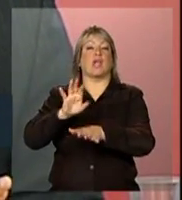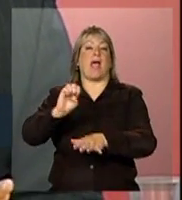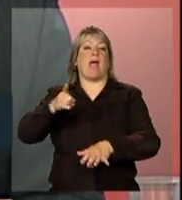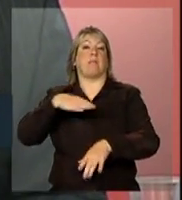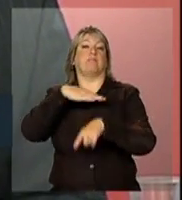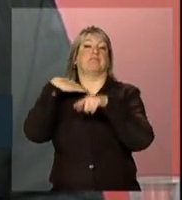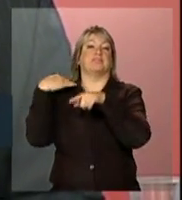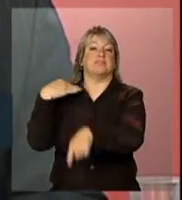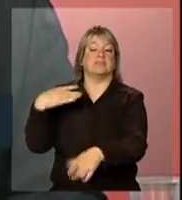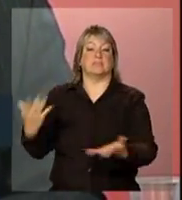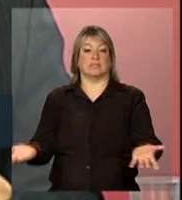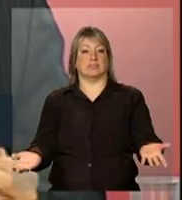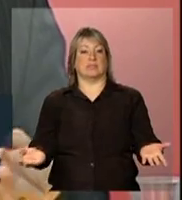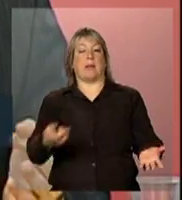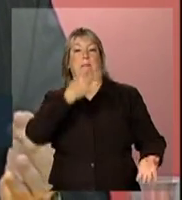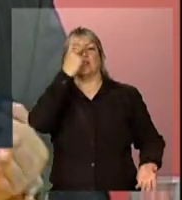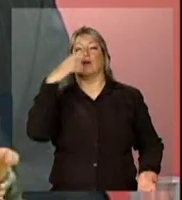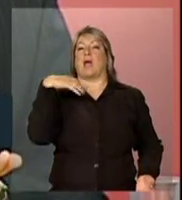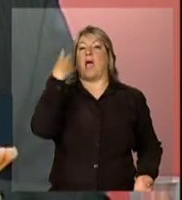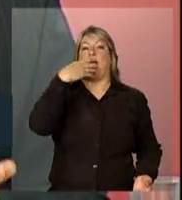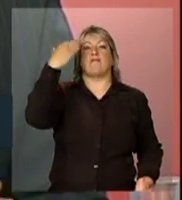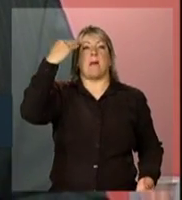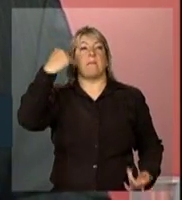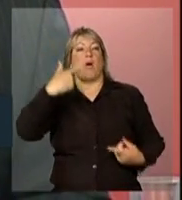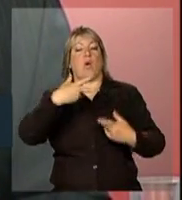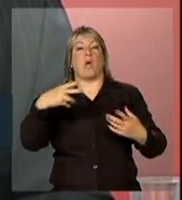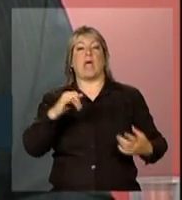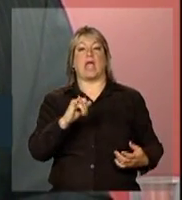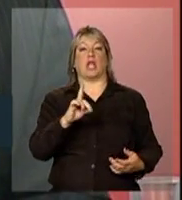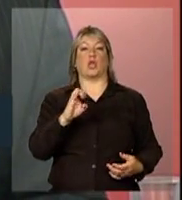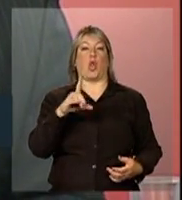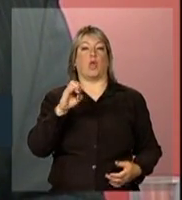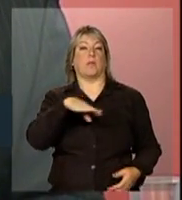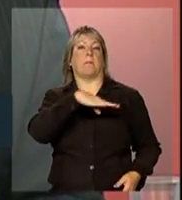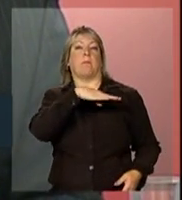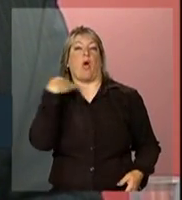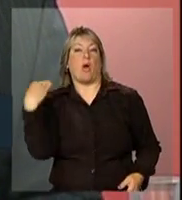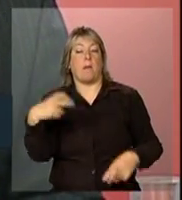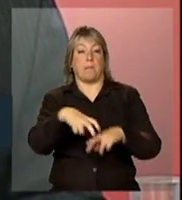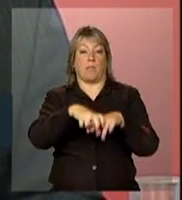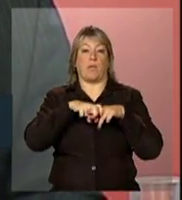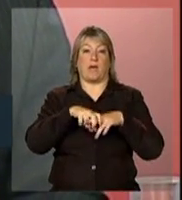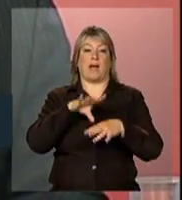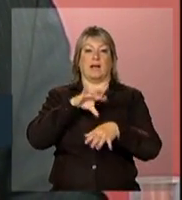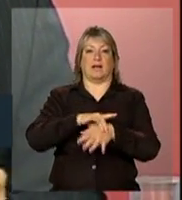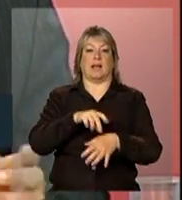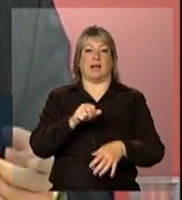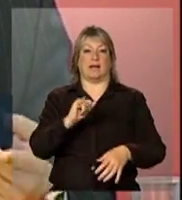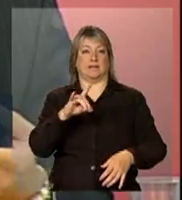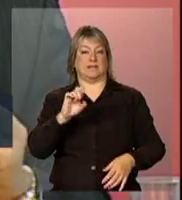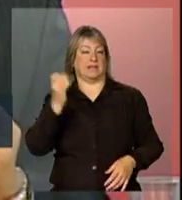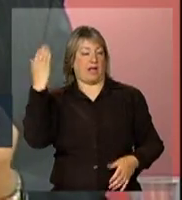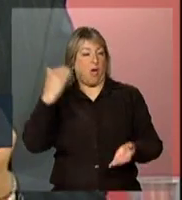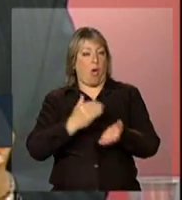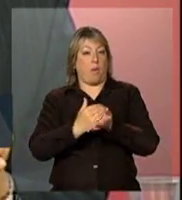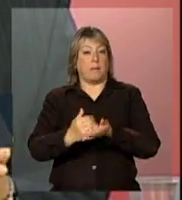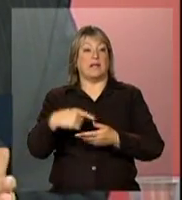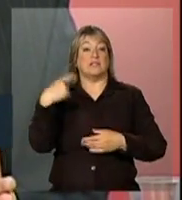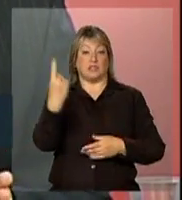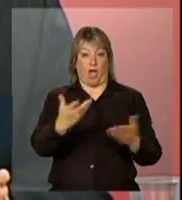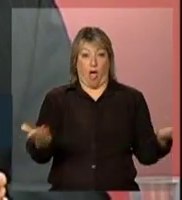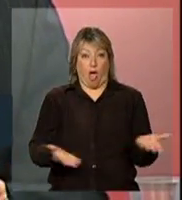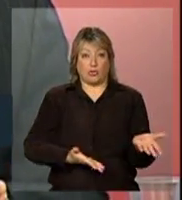ídolos que morreram pelo HIV, não conhecem ídolos que enfrentaram a luta inicial contra a AIDS, que